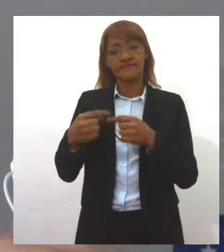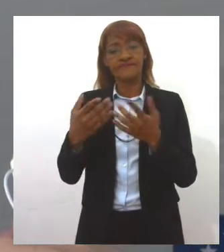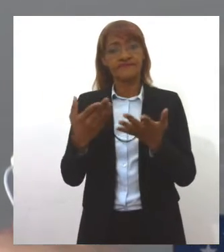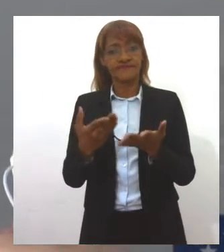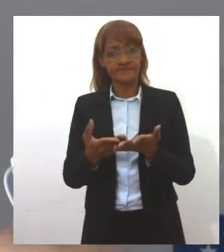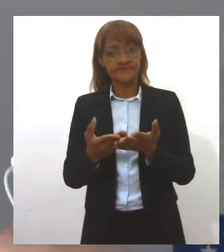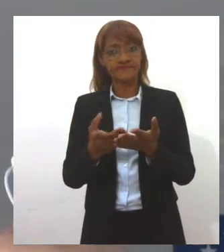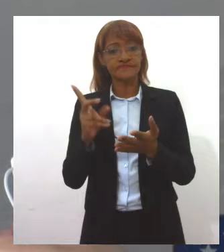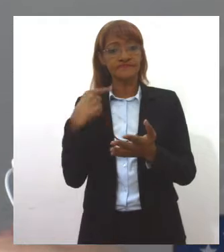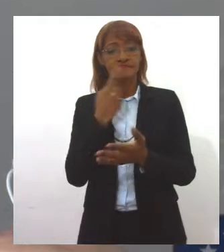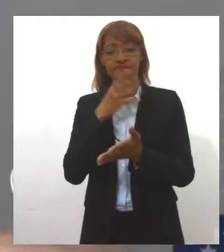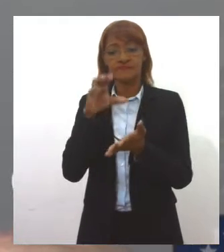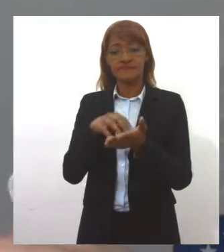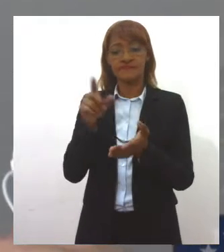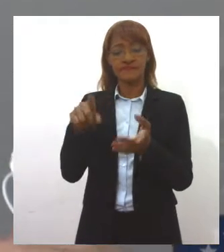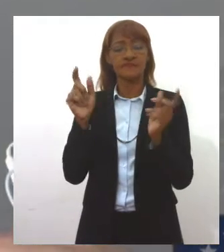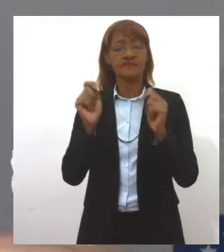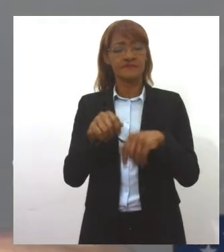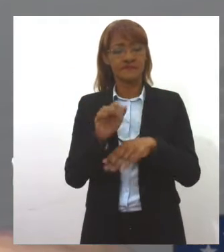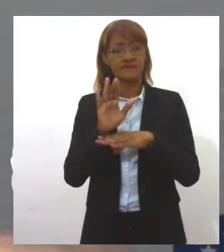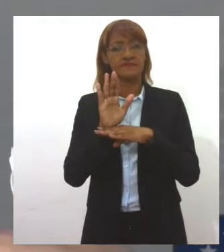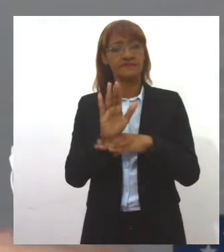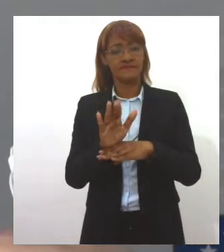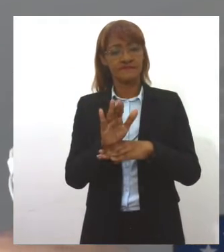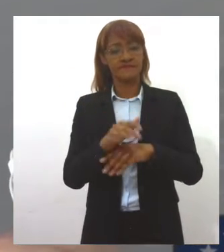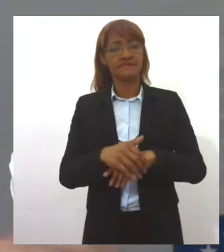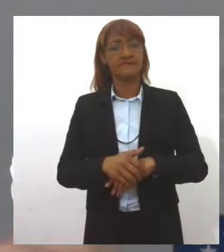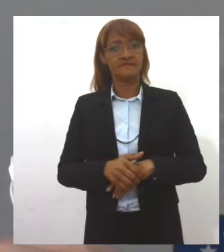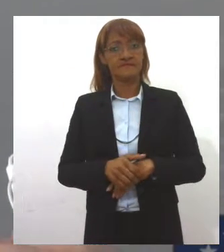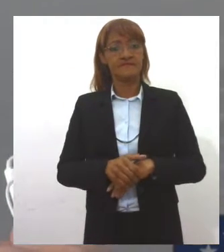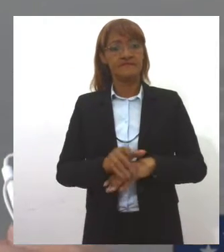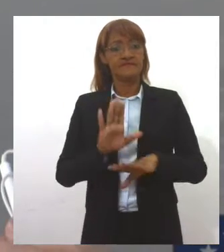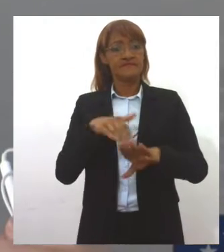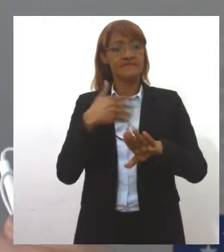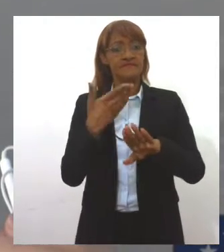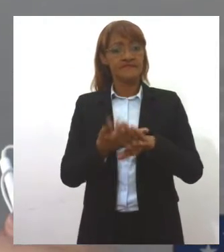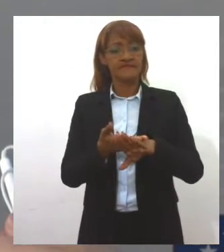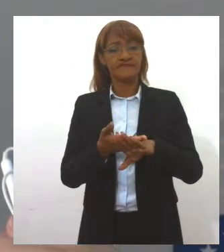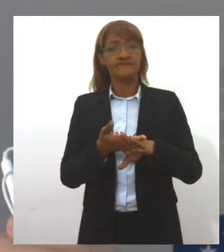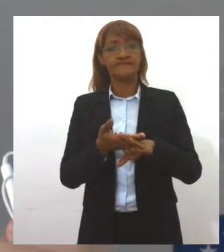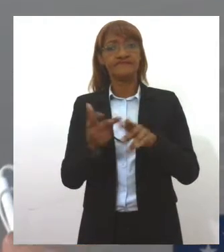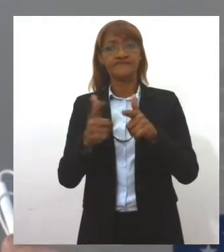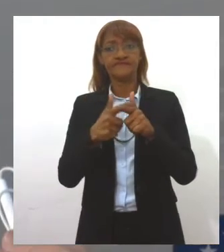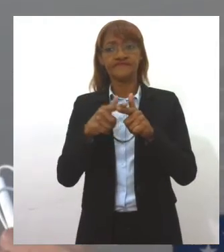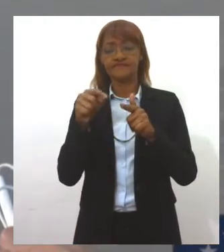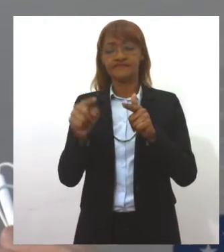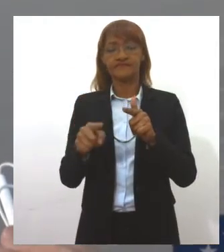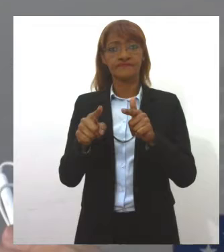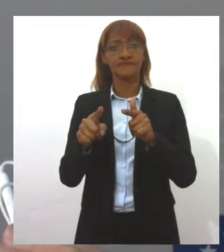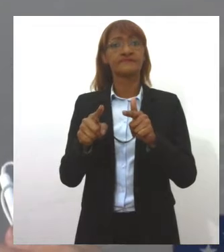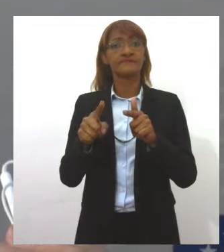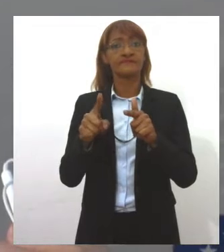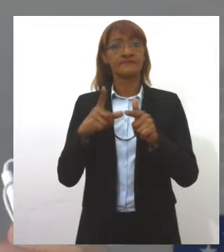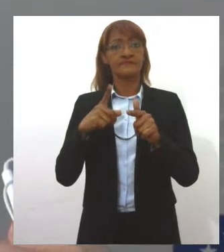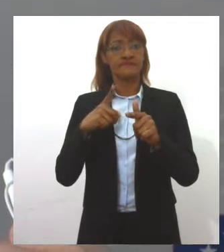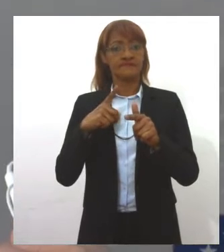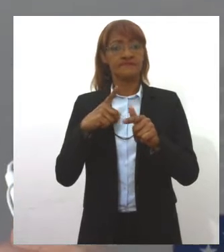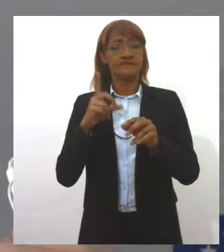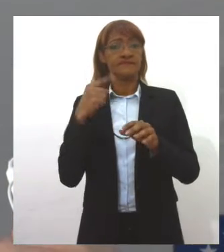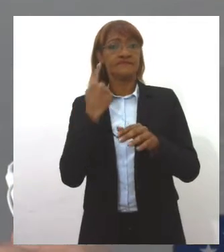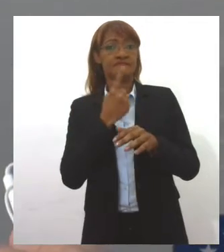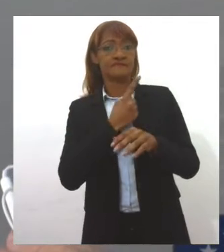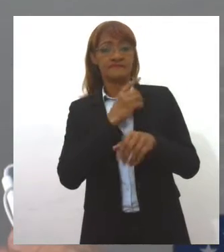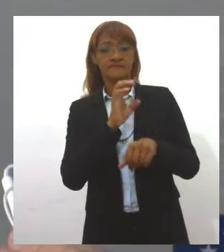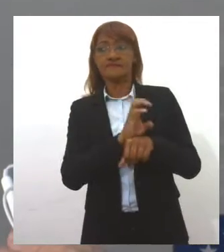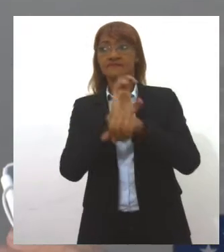pode ajudá-la, e muito nesse sentido, acho que até as deficiências que a gente tem no Estado, de não ter, e não é só no nosso Estado, com o